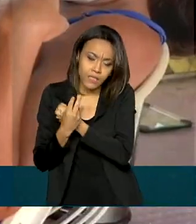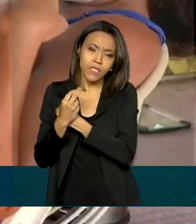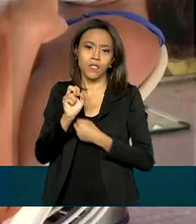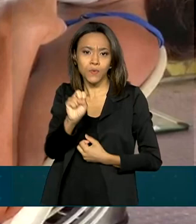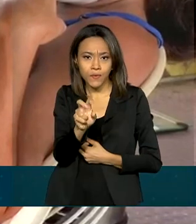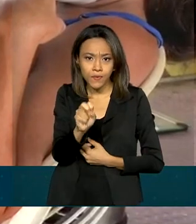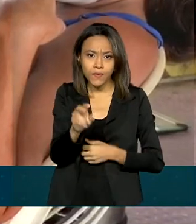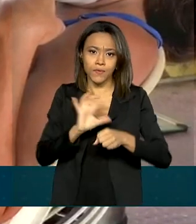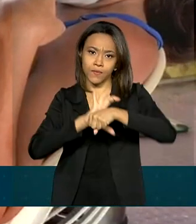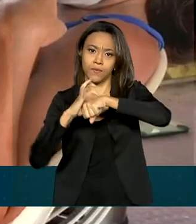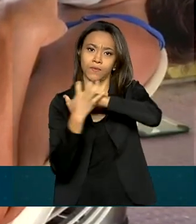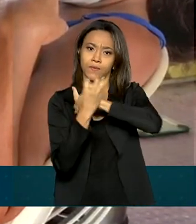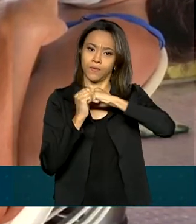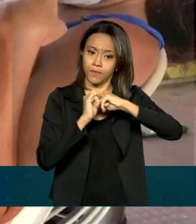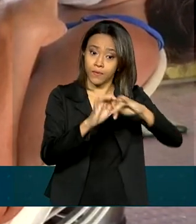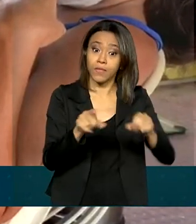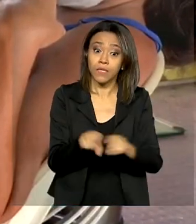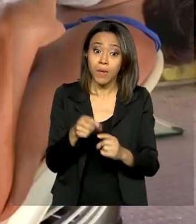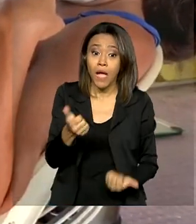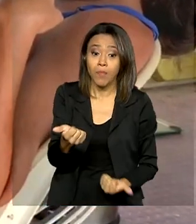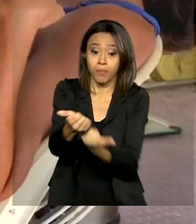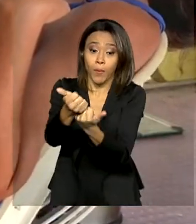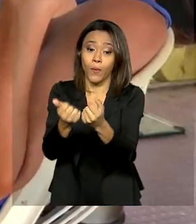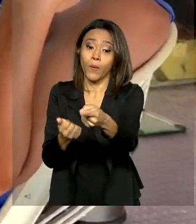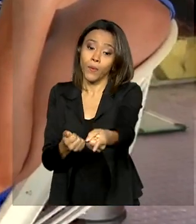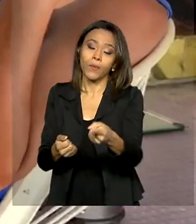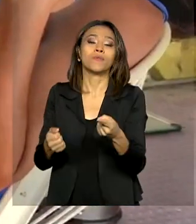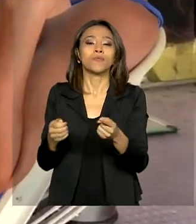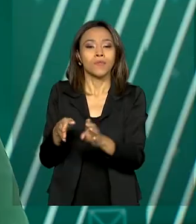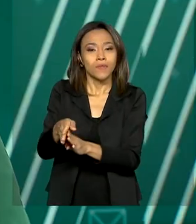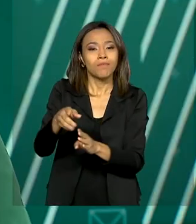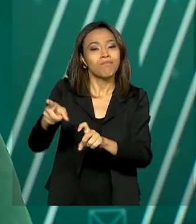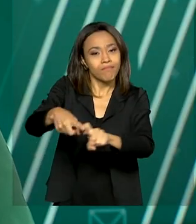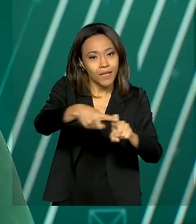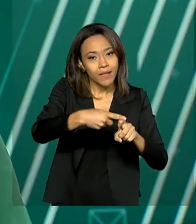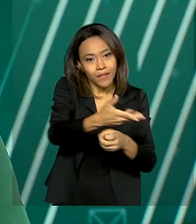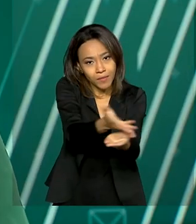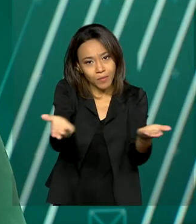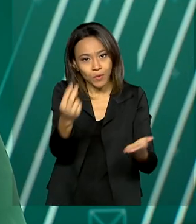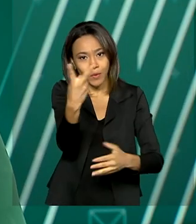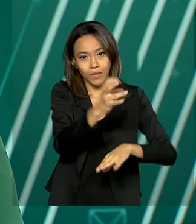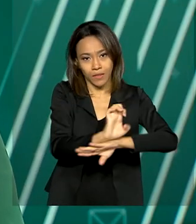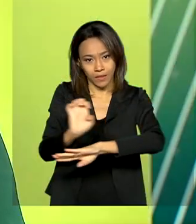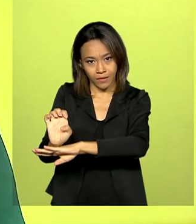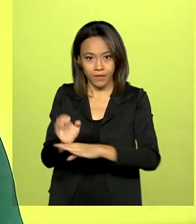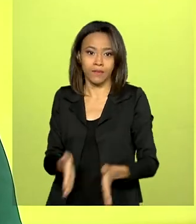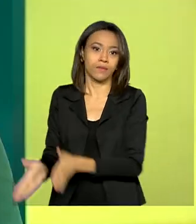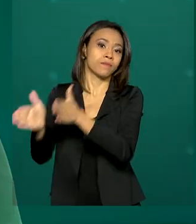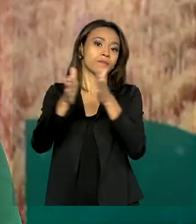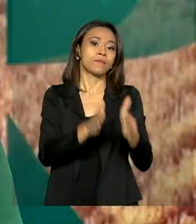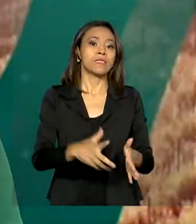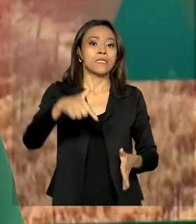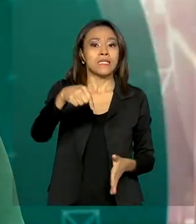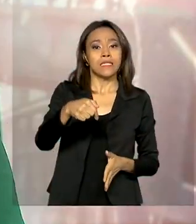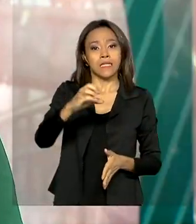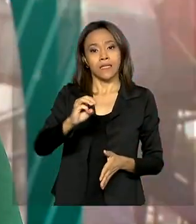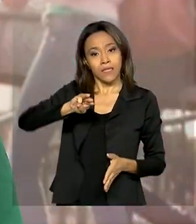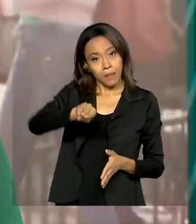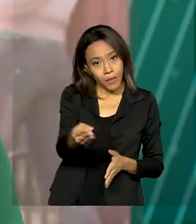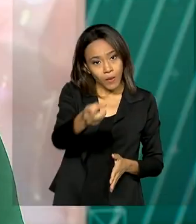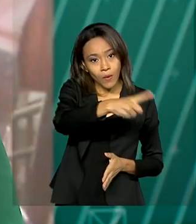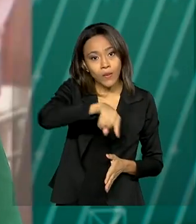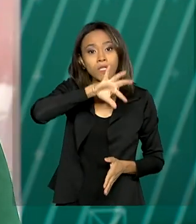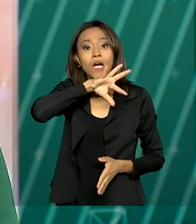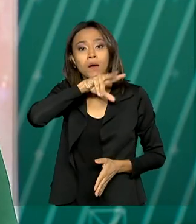e de assistência hospitalar nos dois estados. Cerca de 70 milhões de animais devem ser